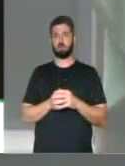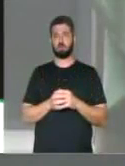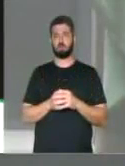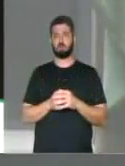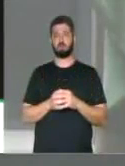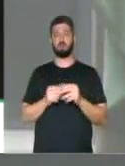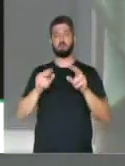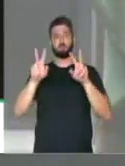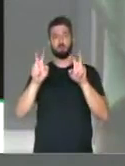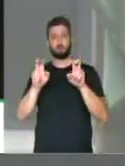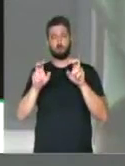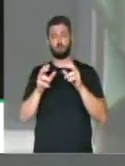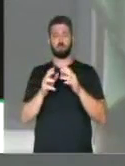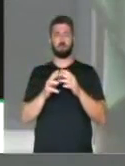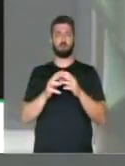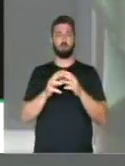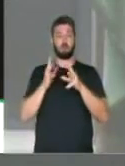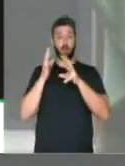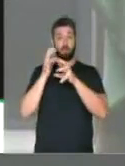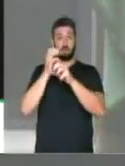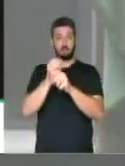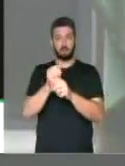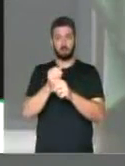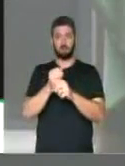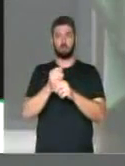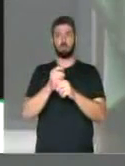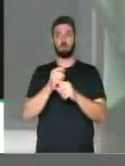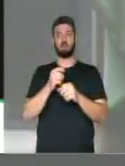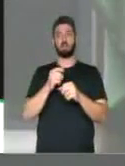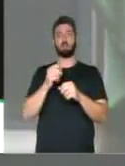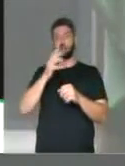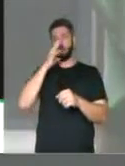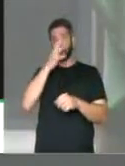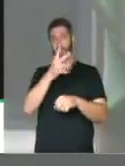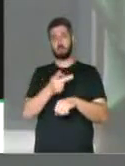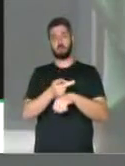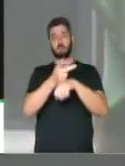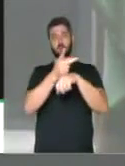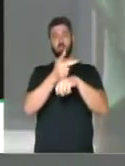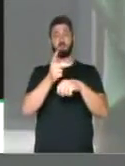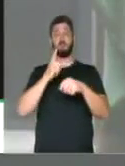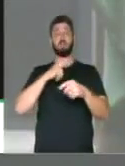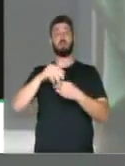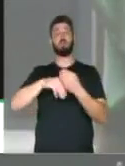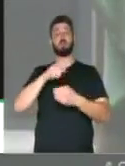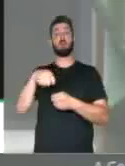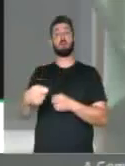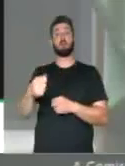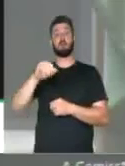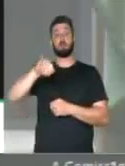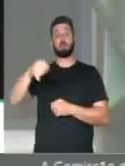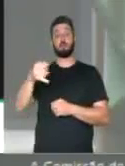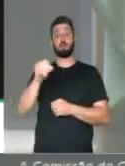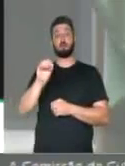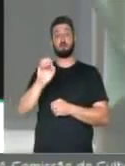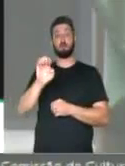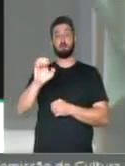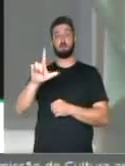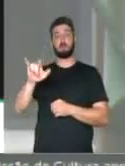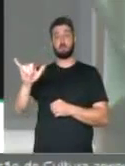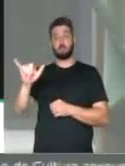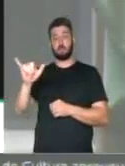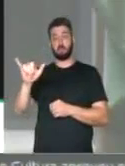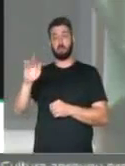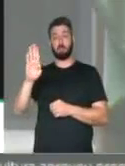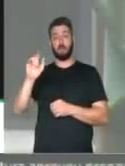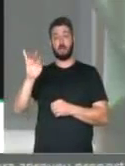rescisão ou revisão da colaboração premiada que envolve Joesley e